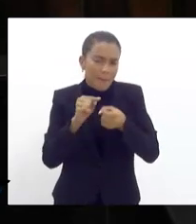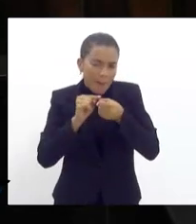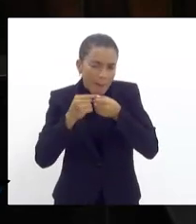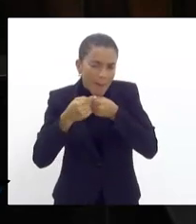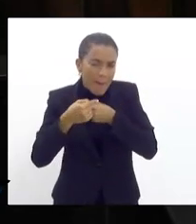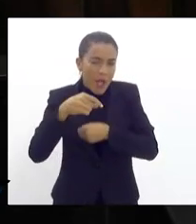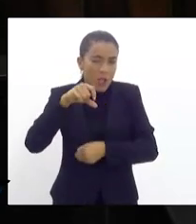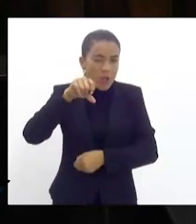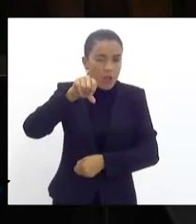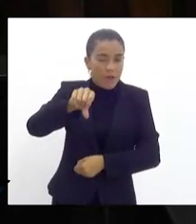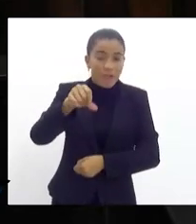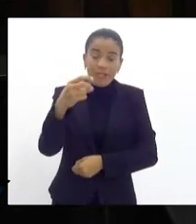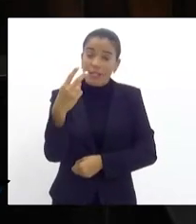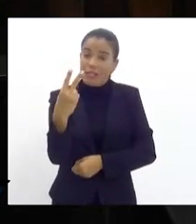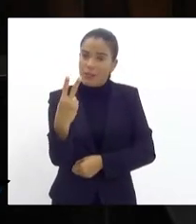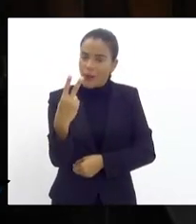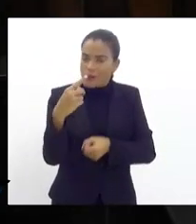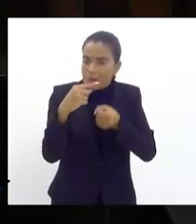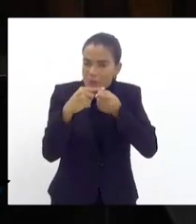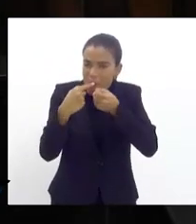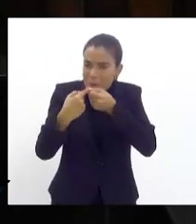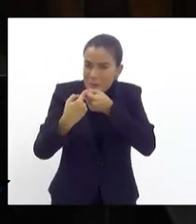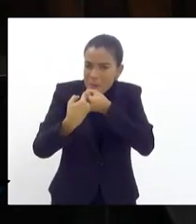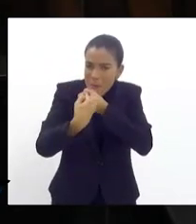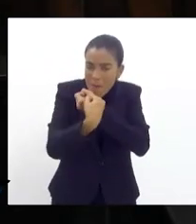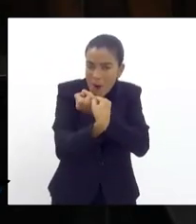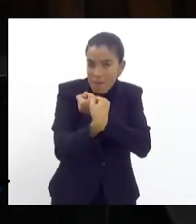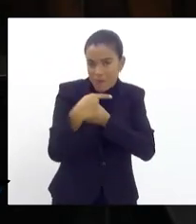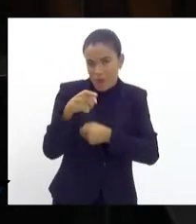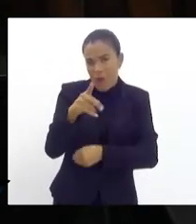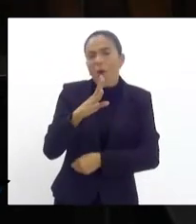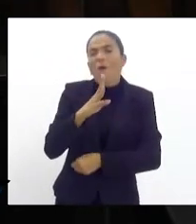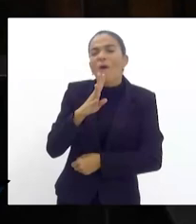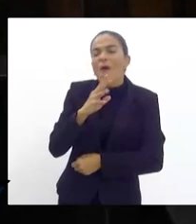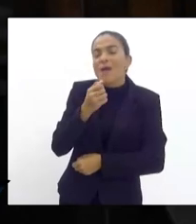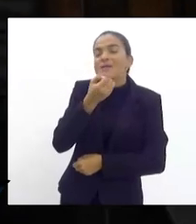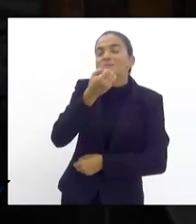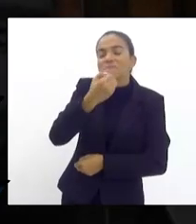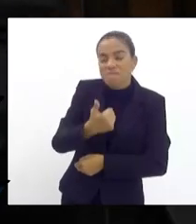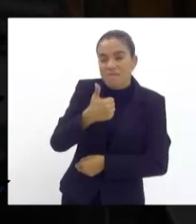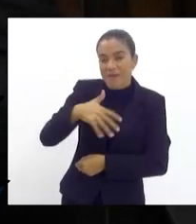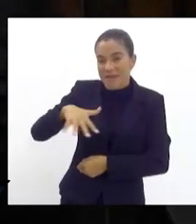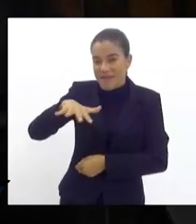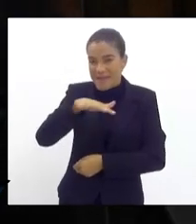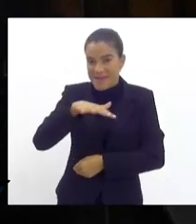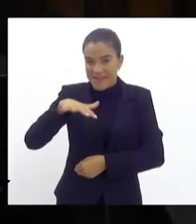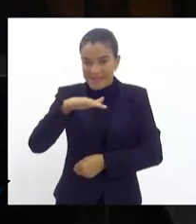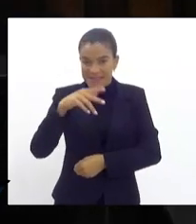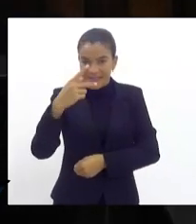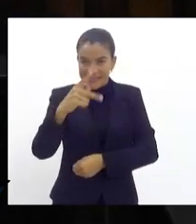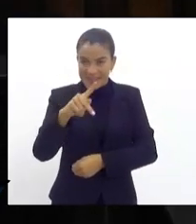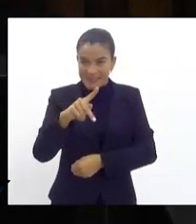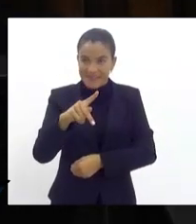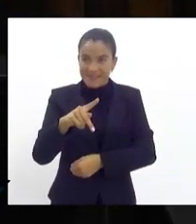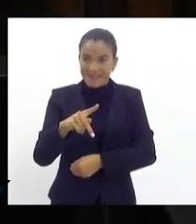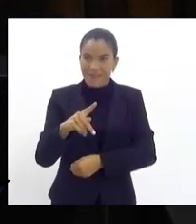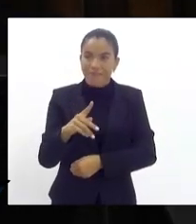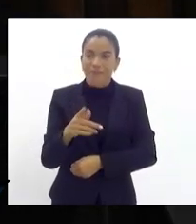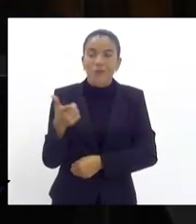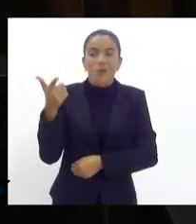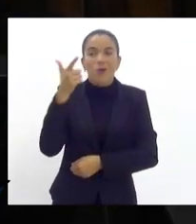e são 92, o senhor conhece bem a sua região e consegue